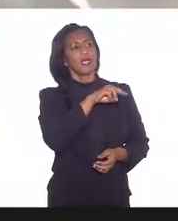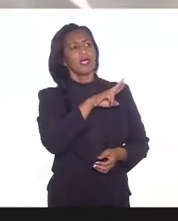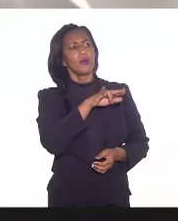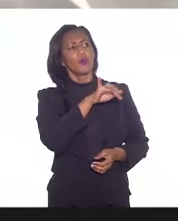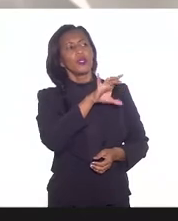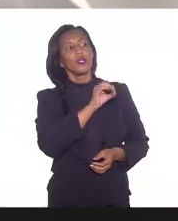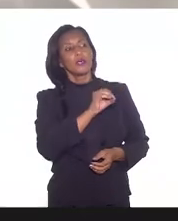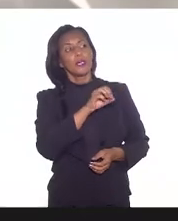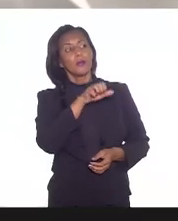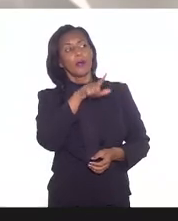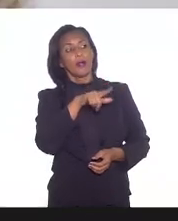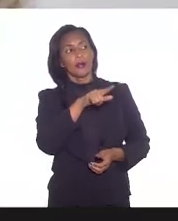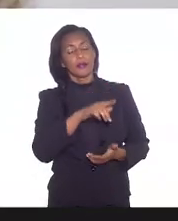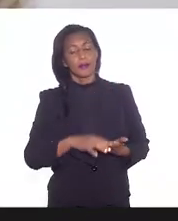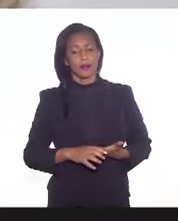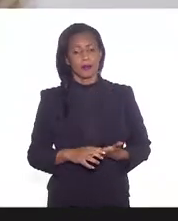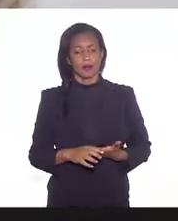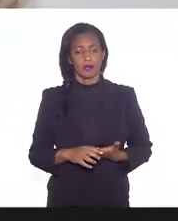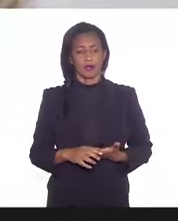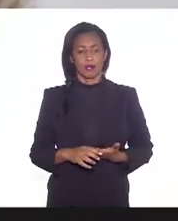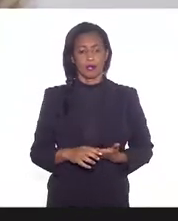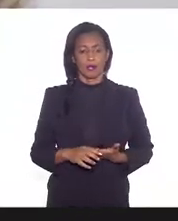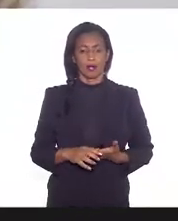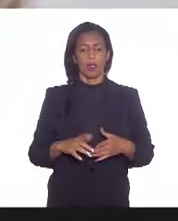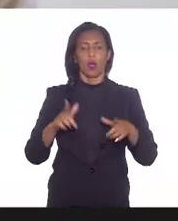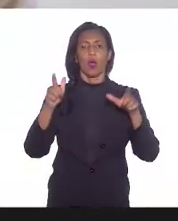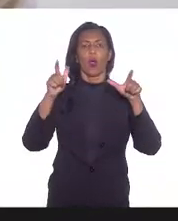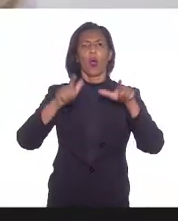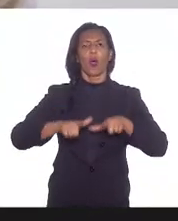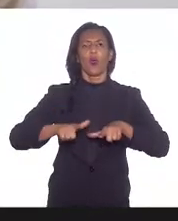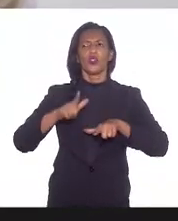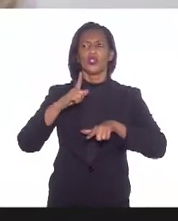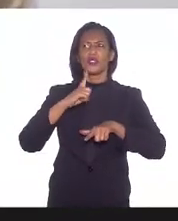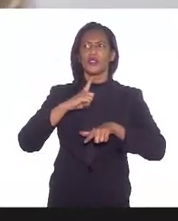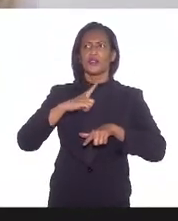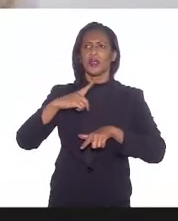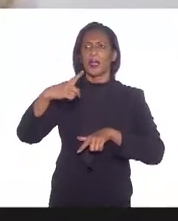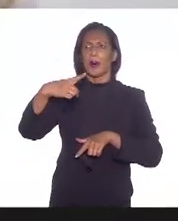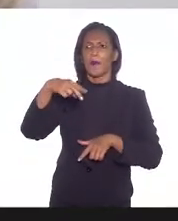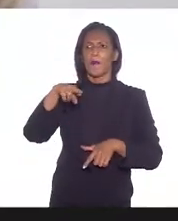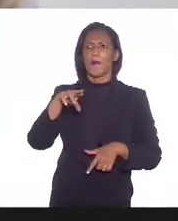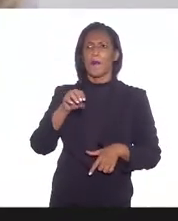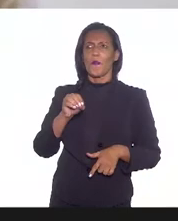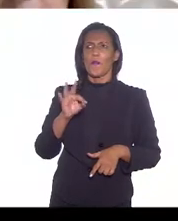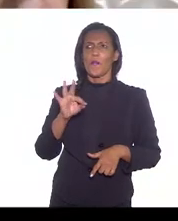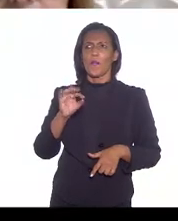solicitou o O município onde fica o Porto Açú,